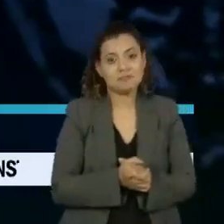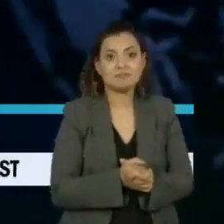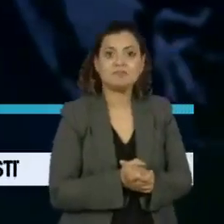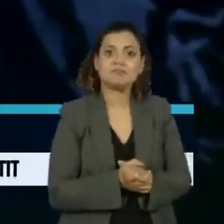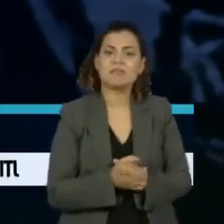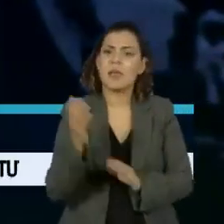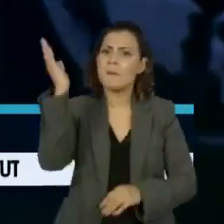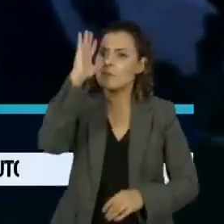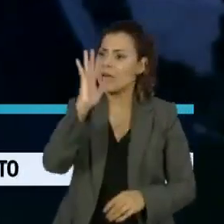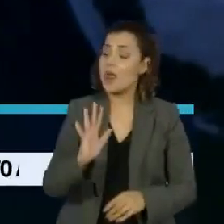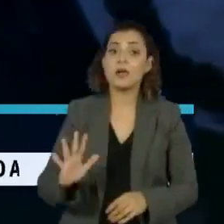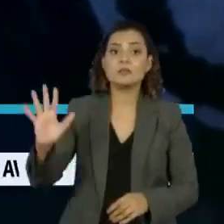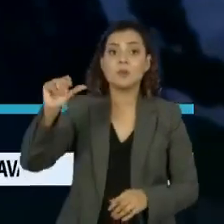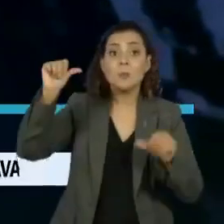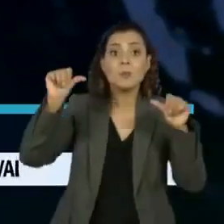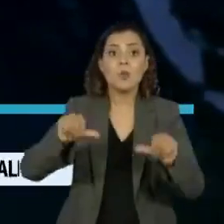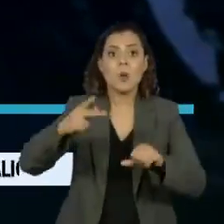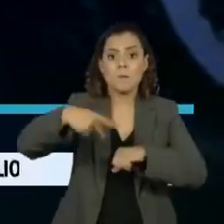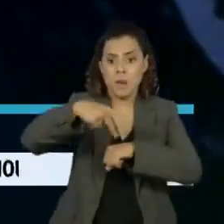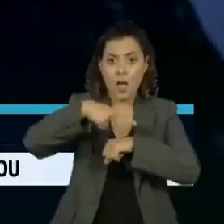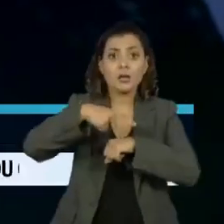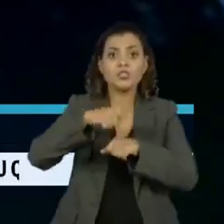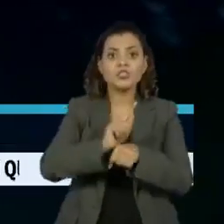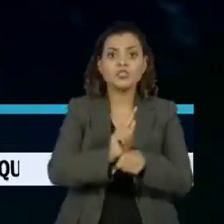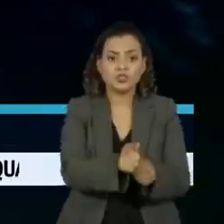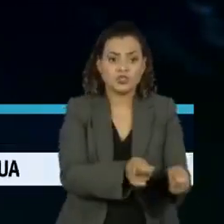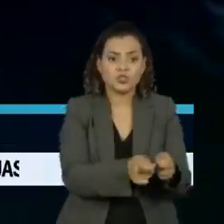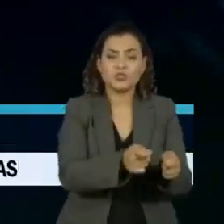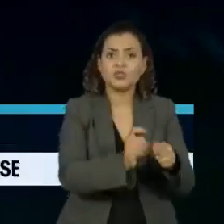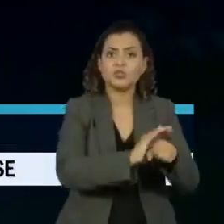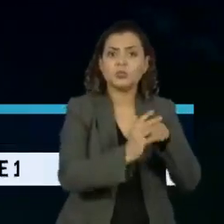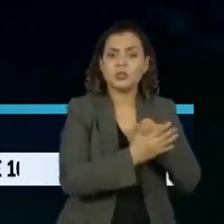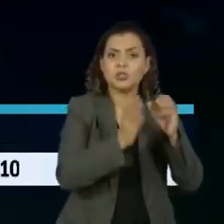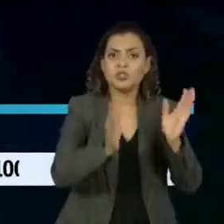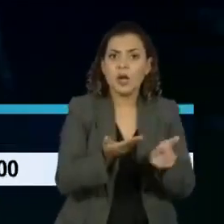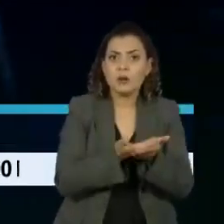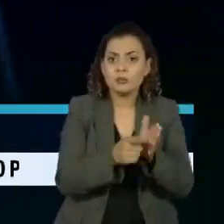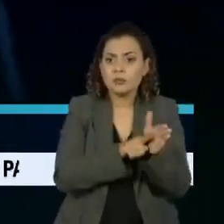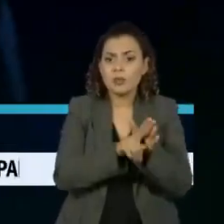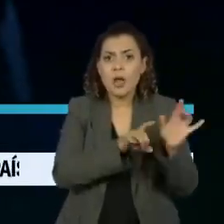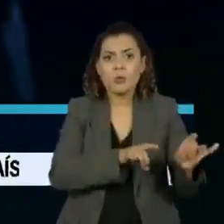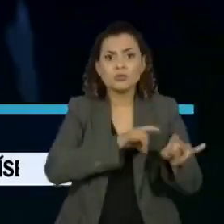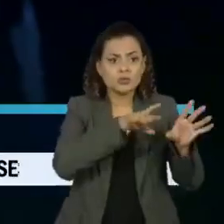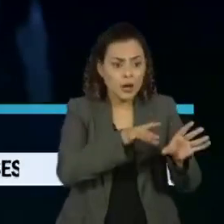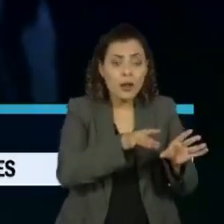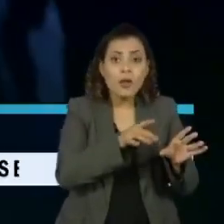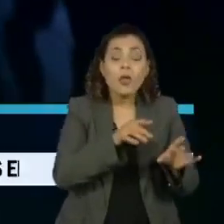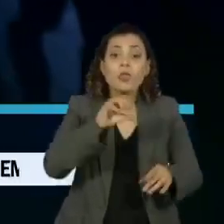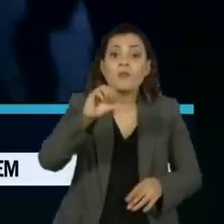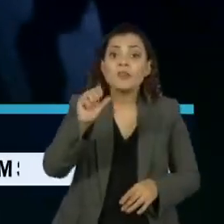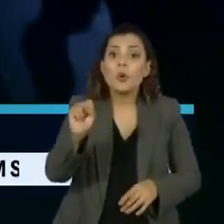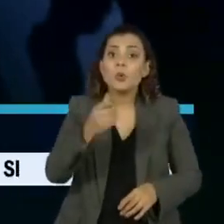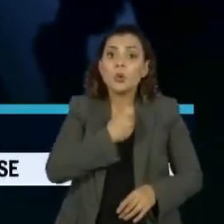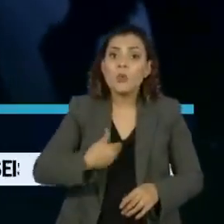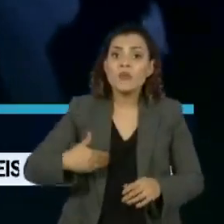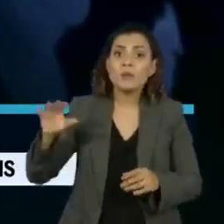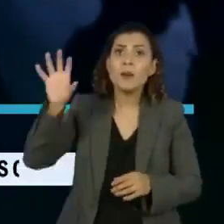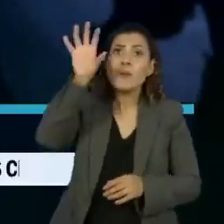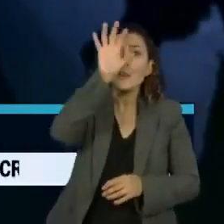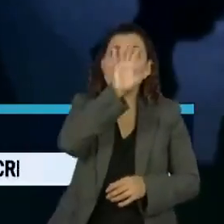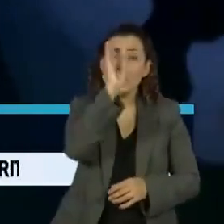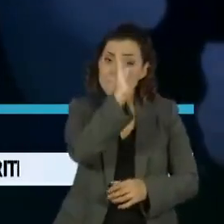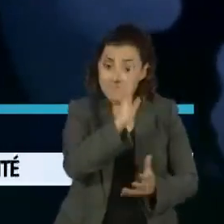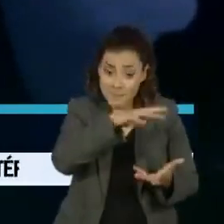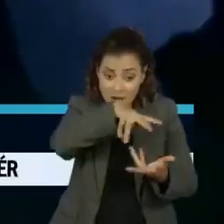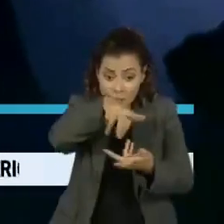O Brasil é pior país do mundo na gestão da Covid-19, segundo estudo australiano que analisou 98 governos. E